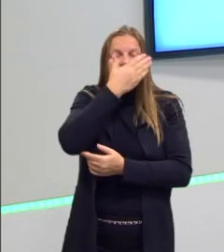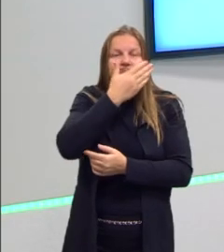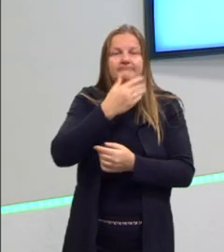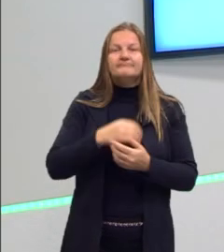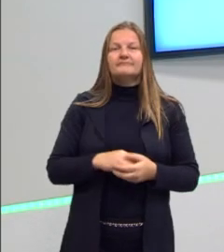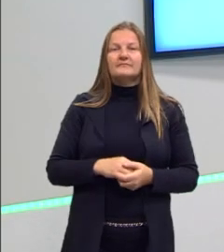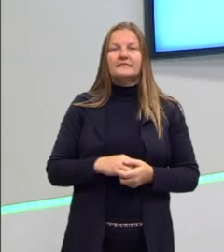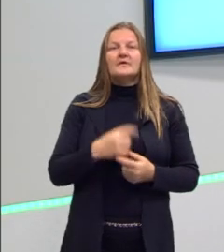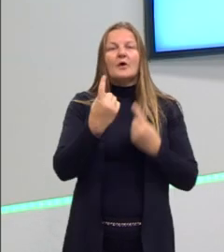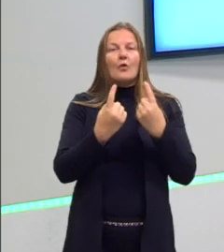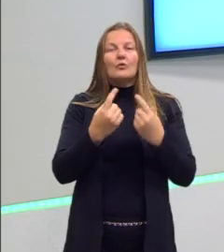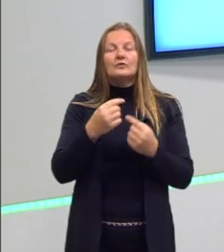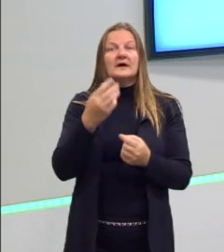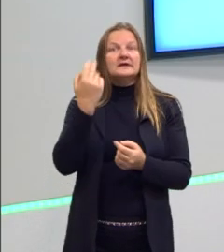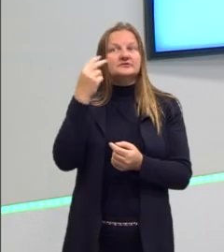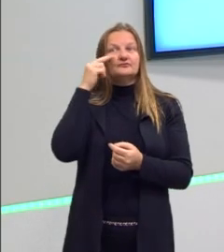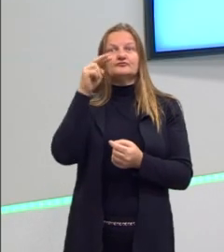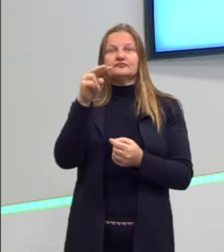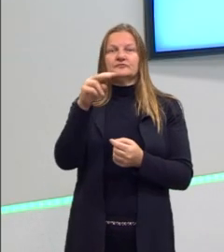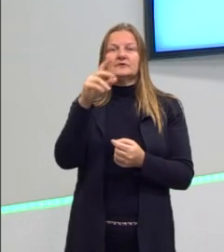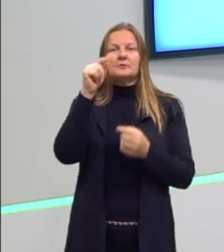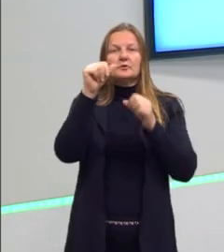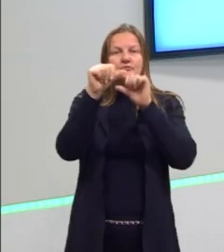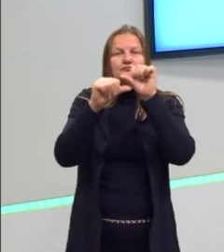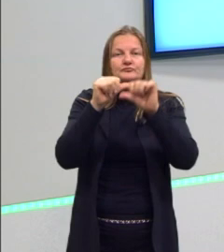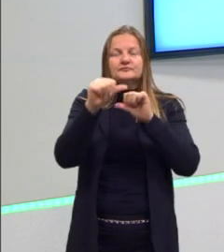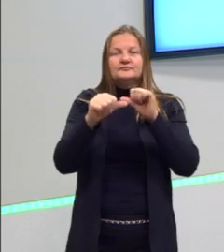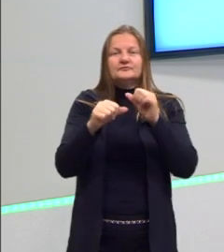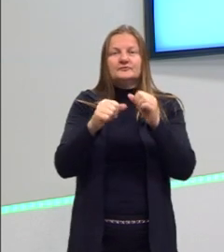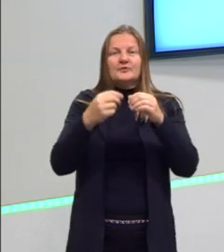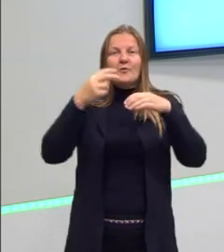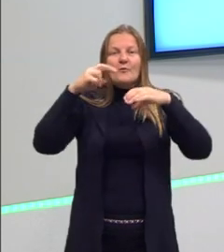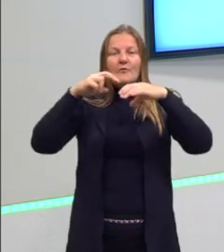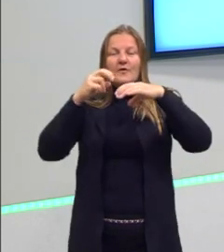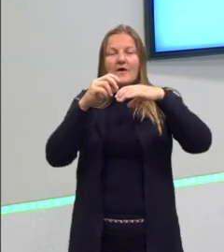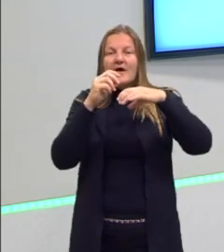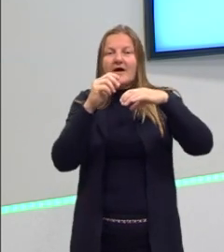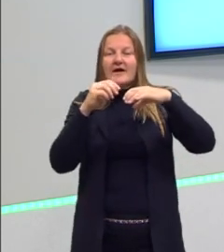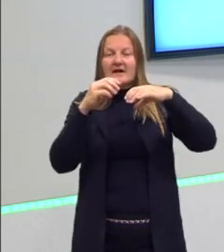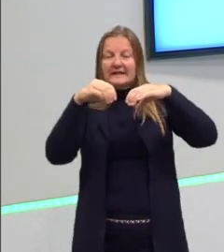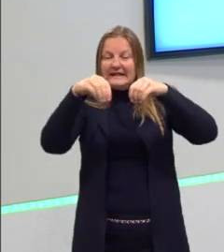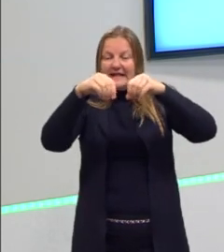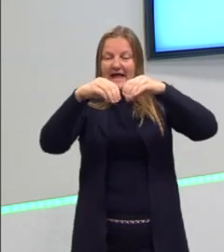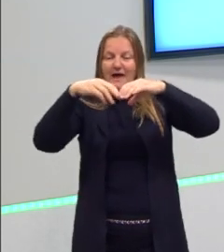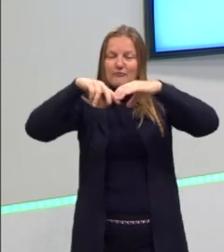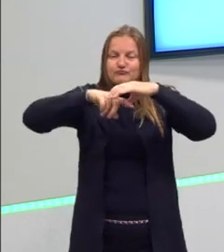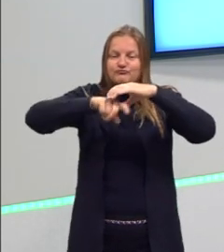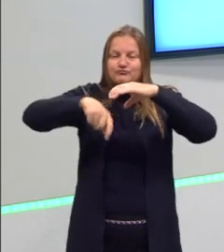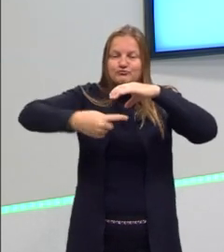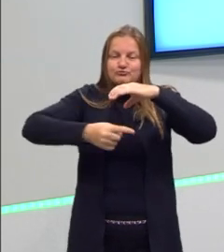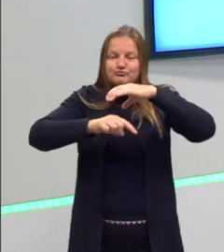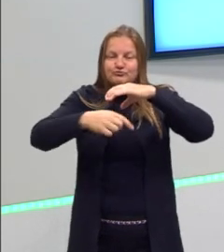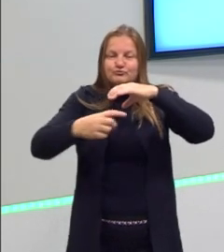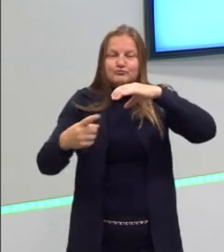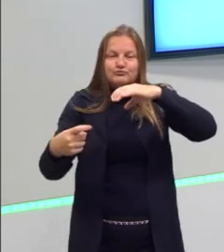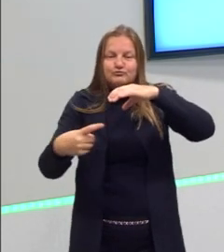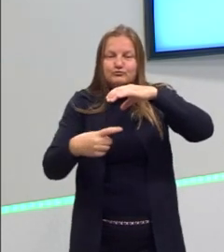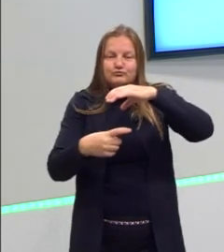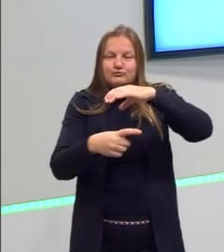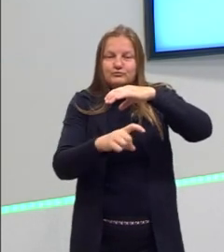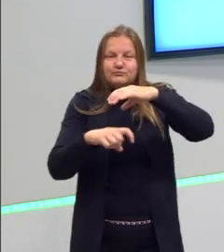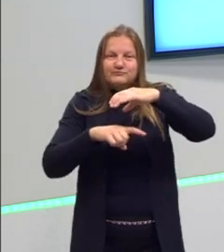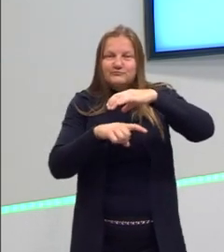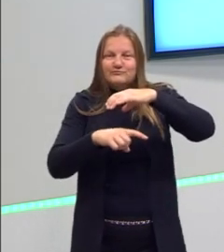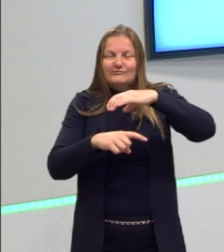eles sofrem essa mudança de perda de visão e eles têm sucesso, né? No ambiente subterrâneo.